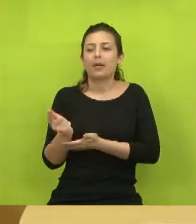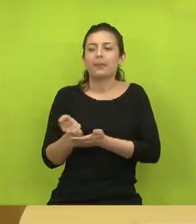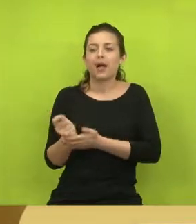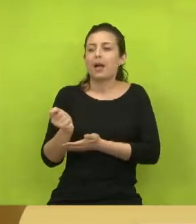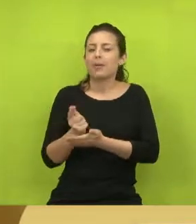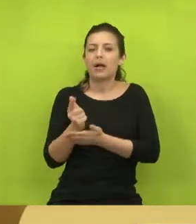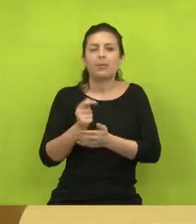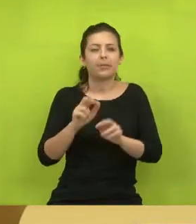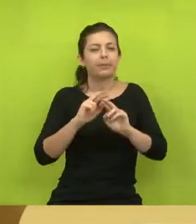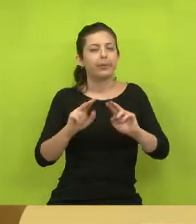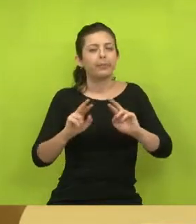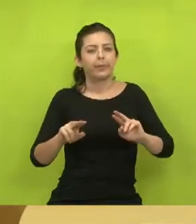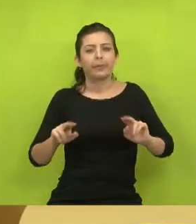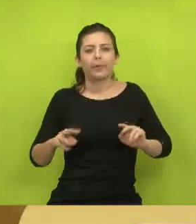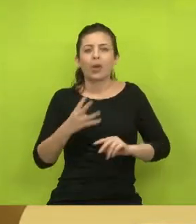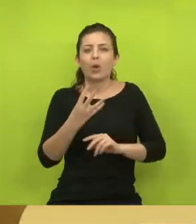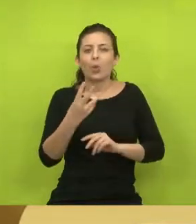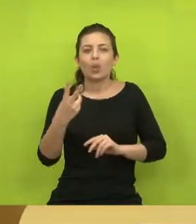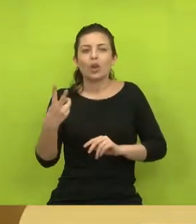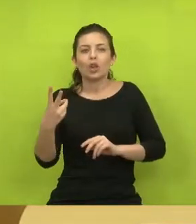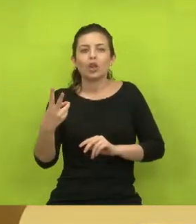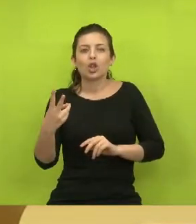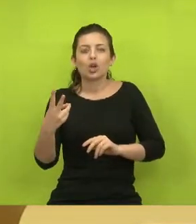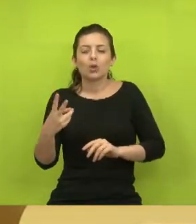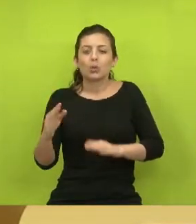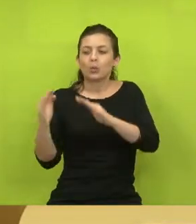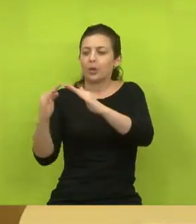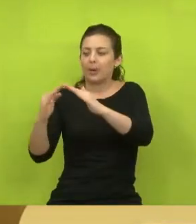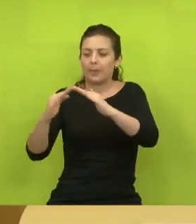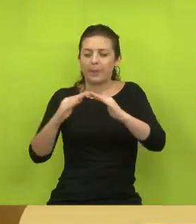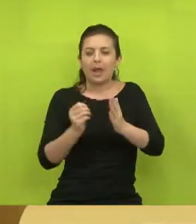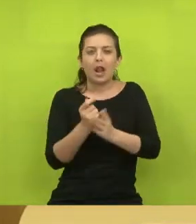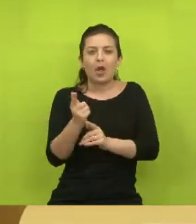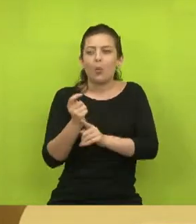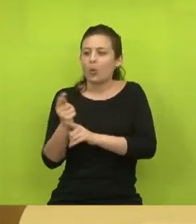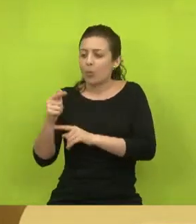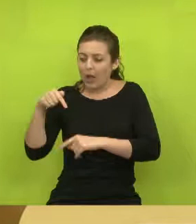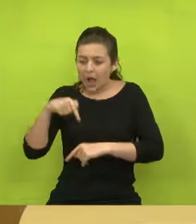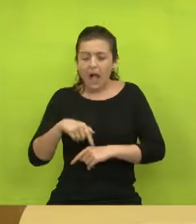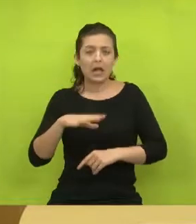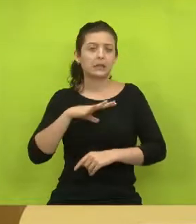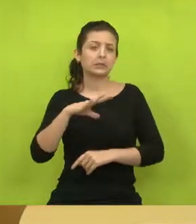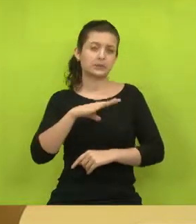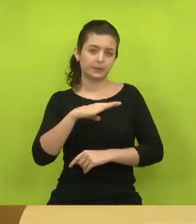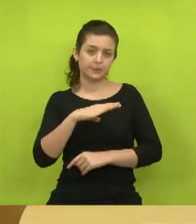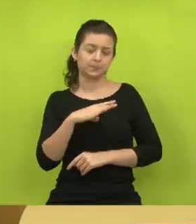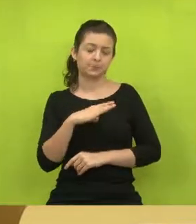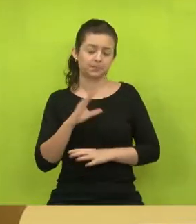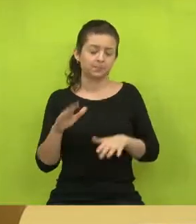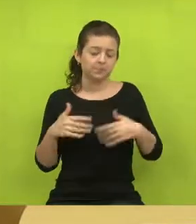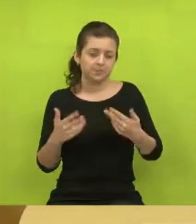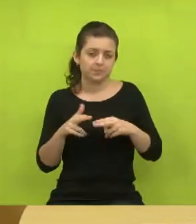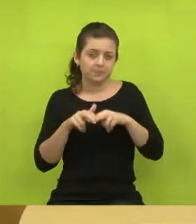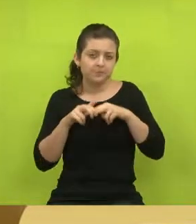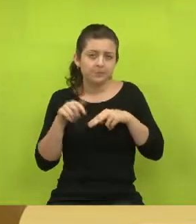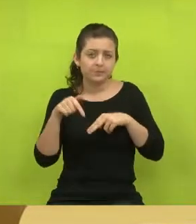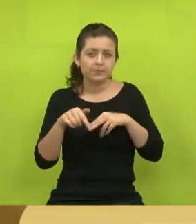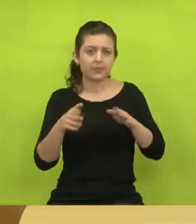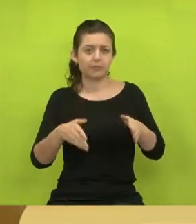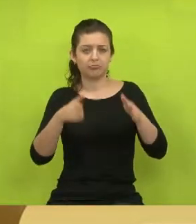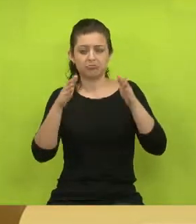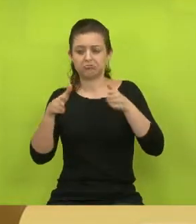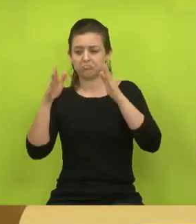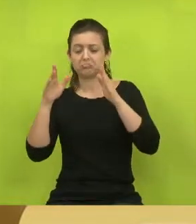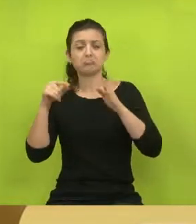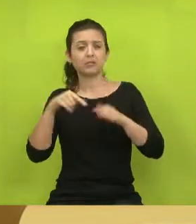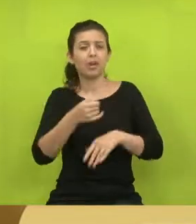aluguéis, que são gastos em 42 imóveis que são alugados no município. Então, esse prédio, por